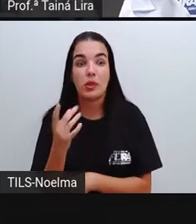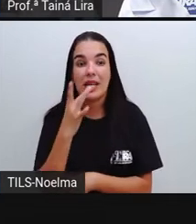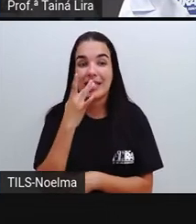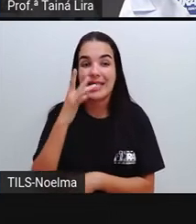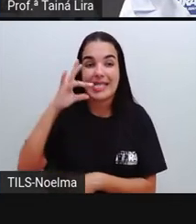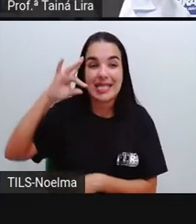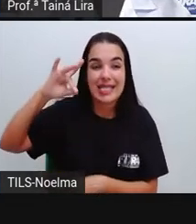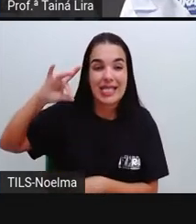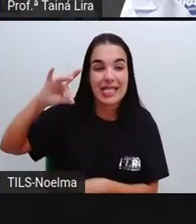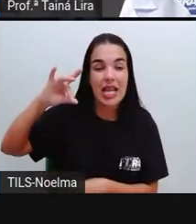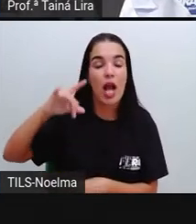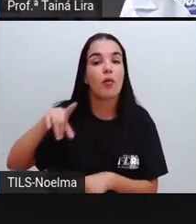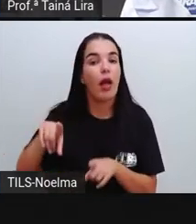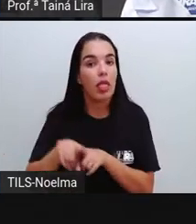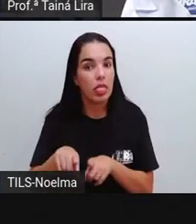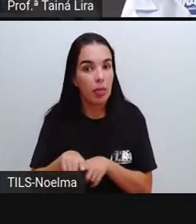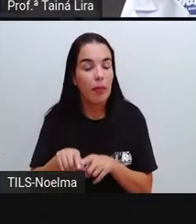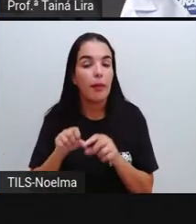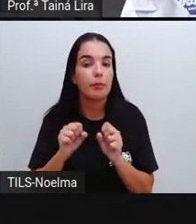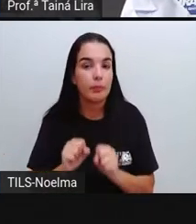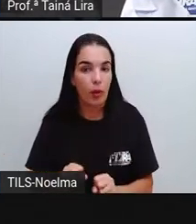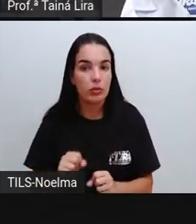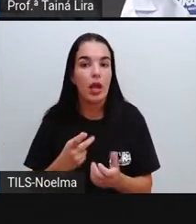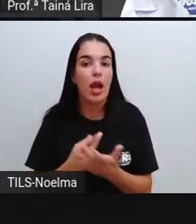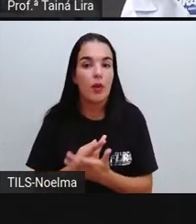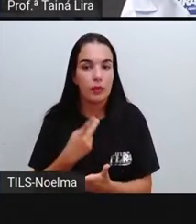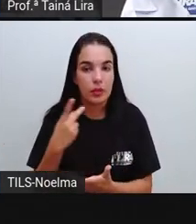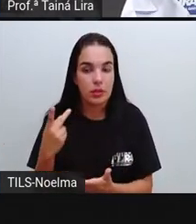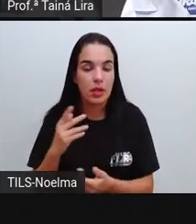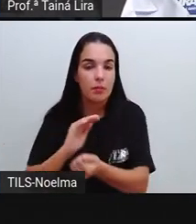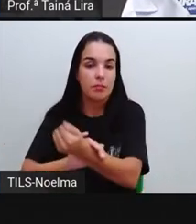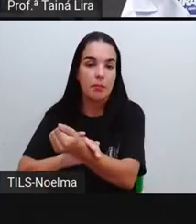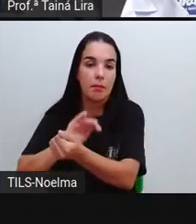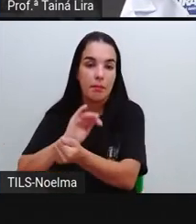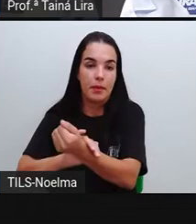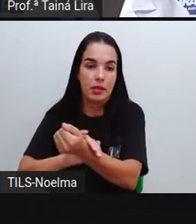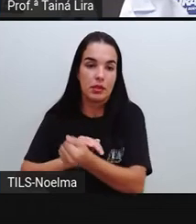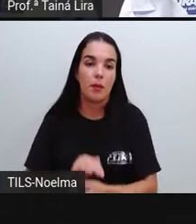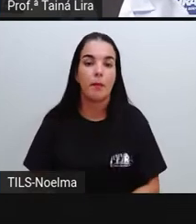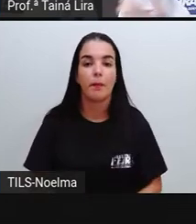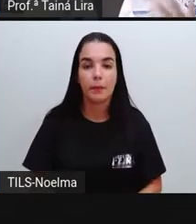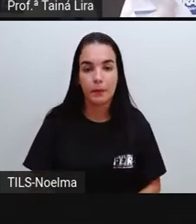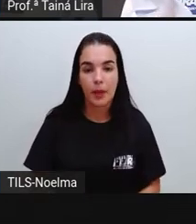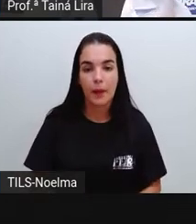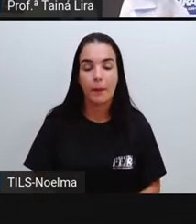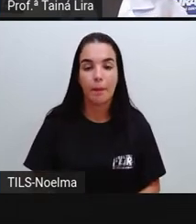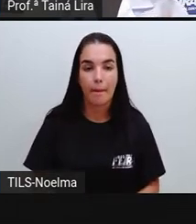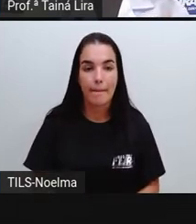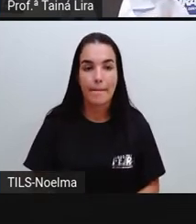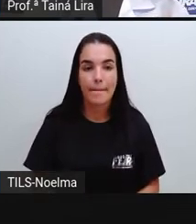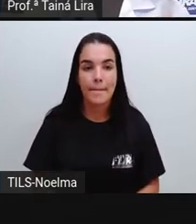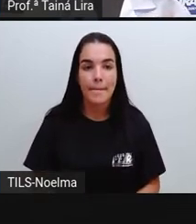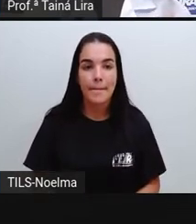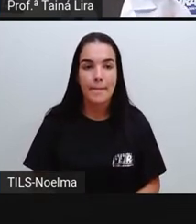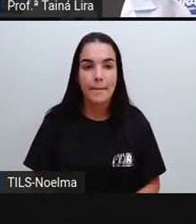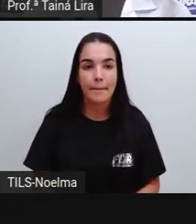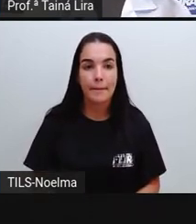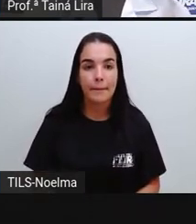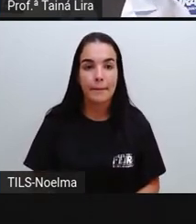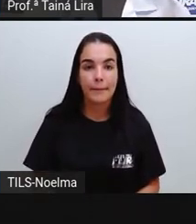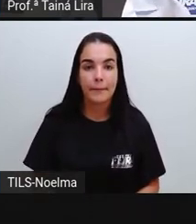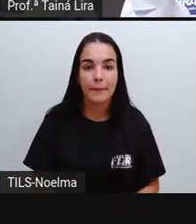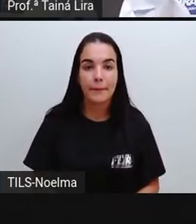sal. Então, o sal, né, o consumo de sal aí de maneira